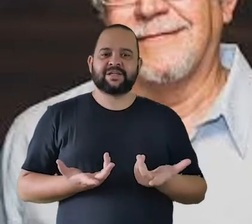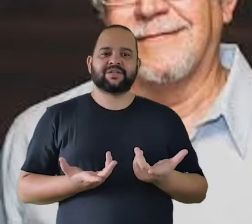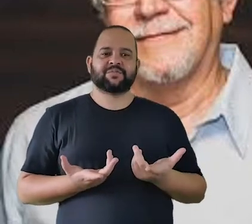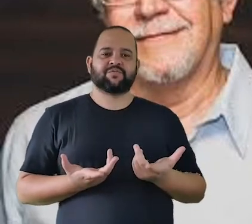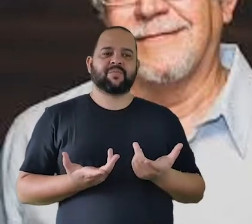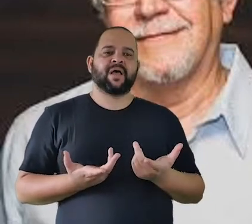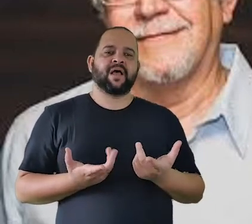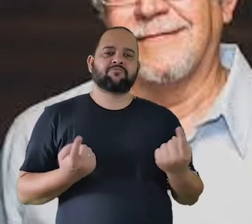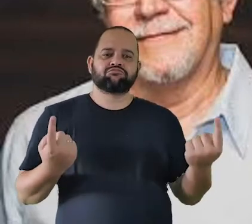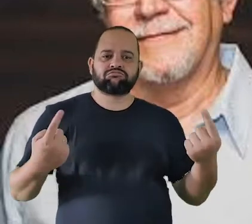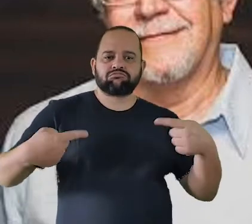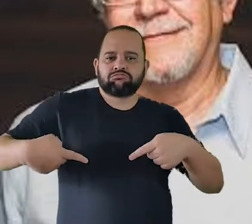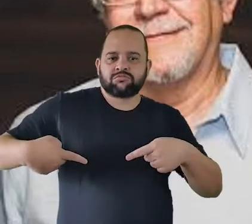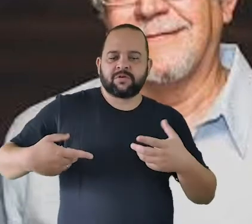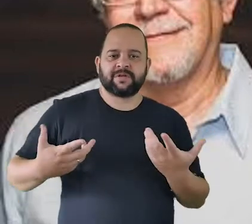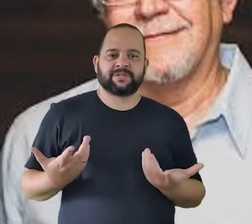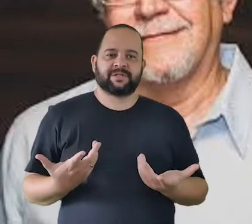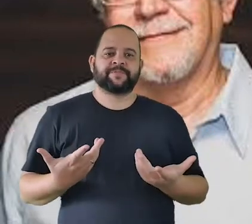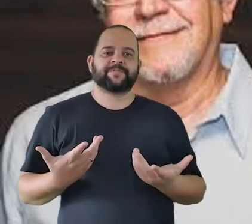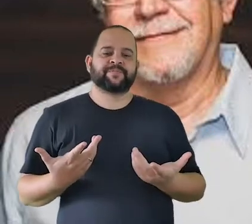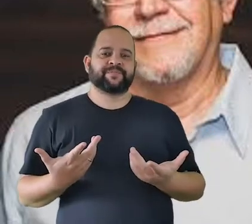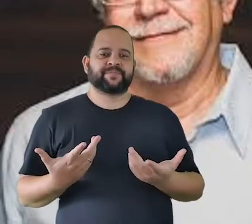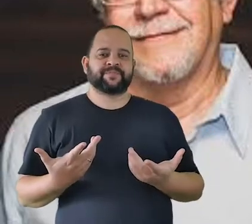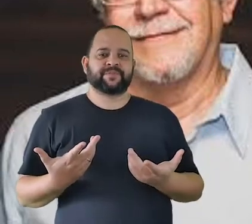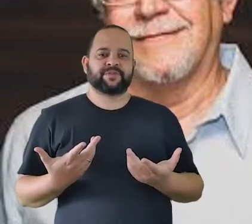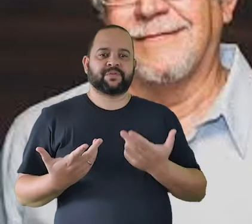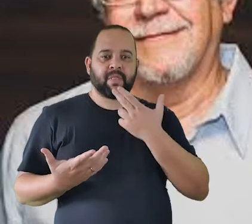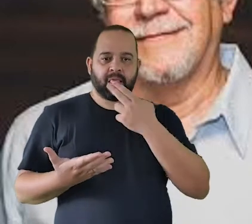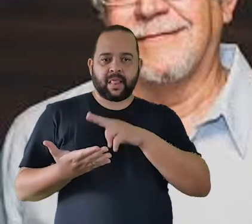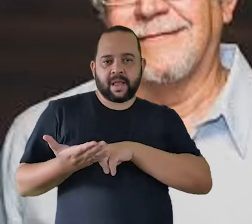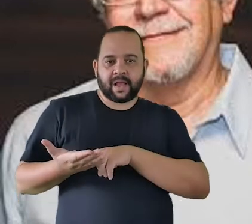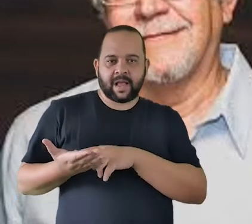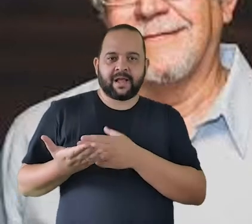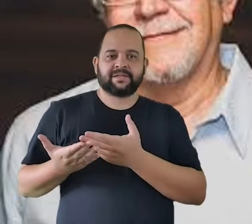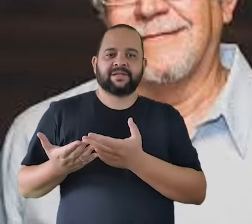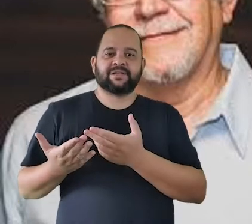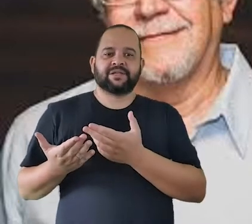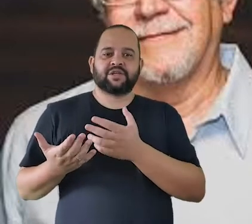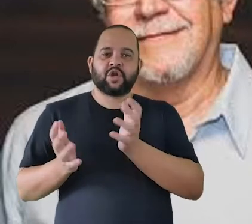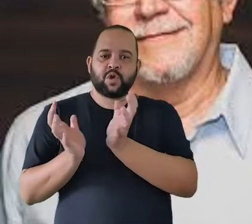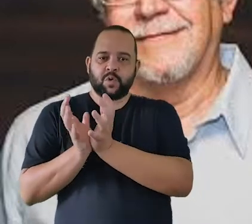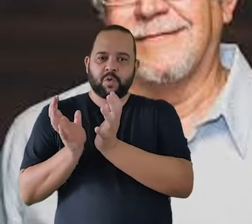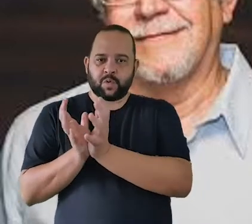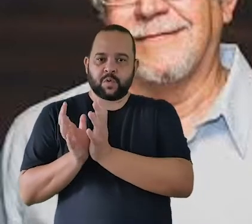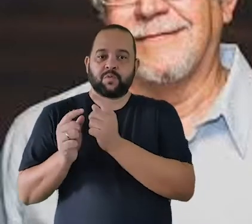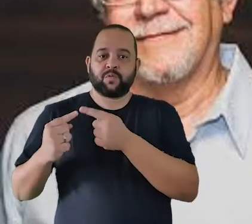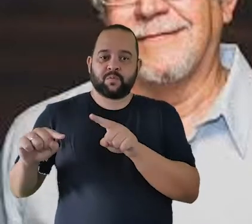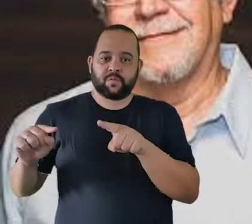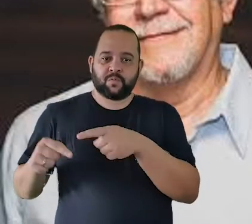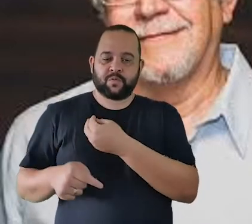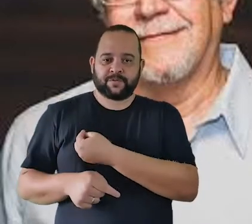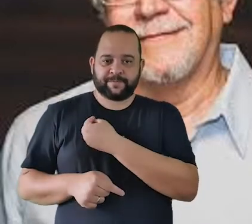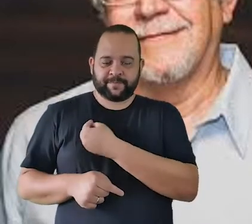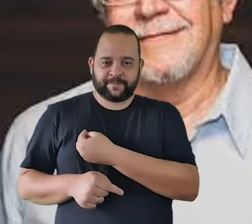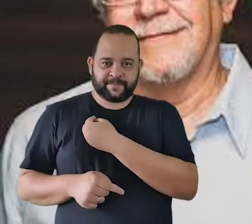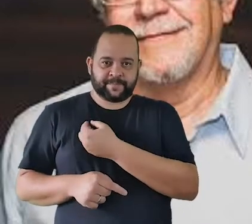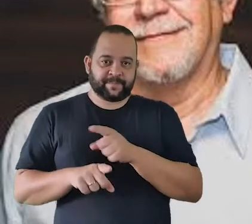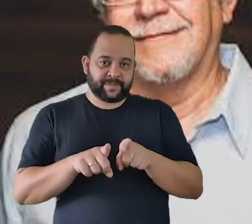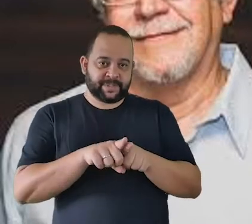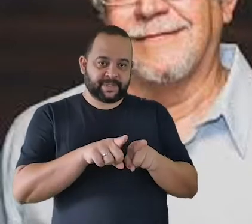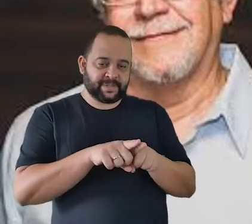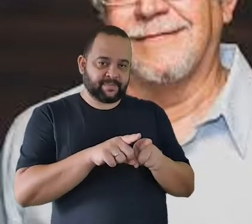abertas publicadas em jornais entre o Grupo Música Viva e principalmente